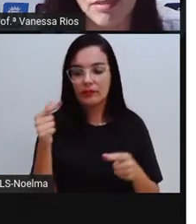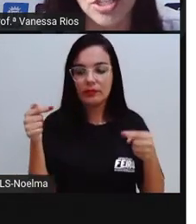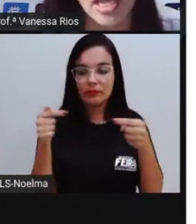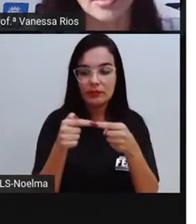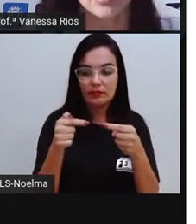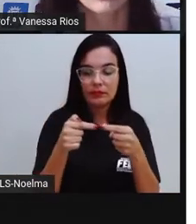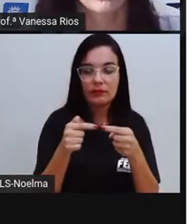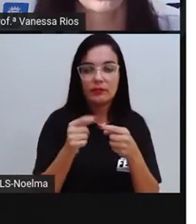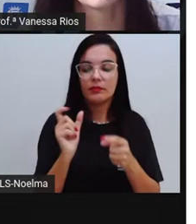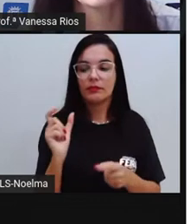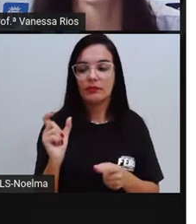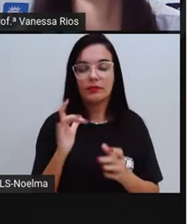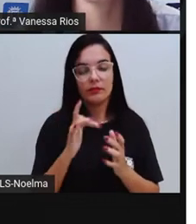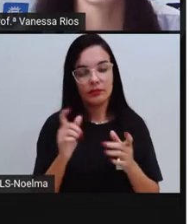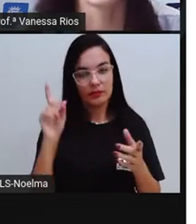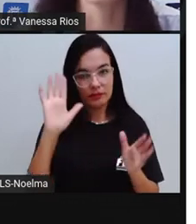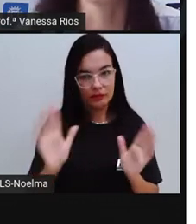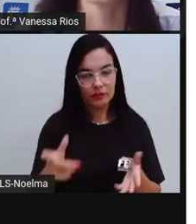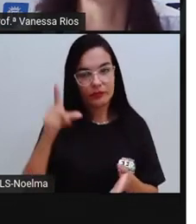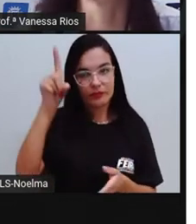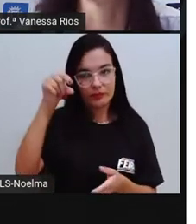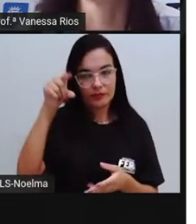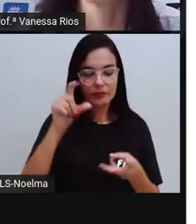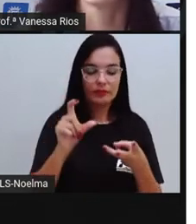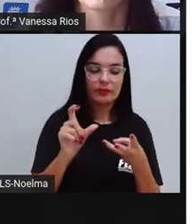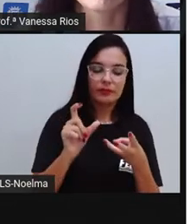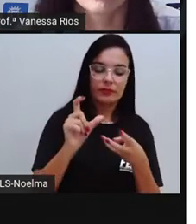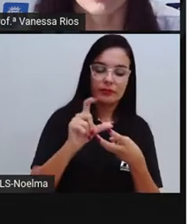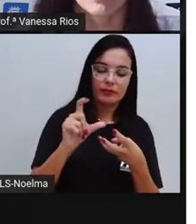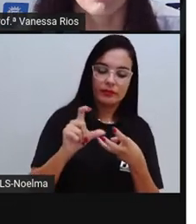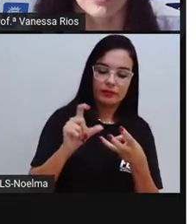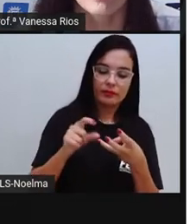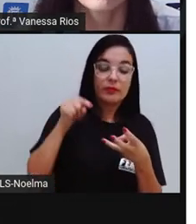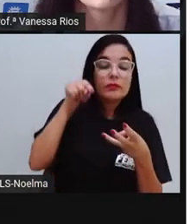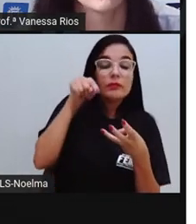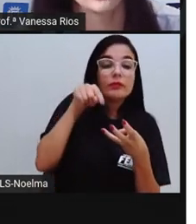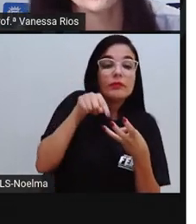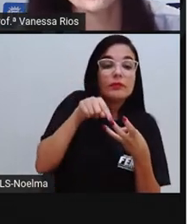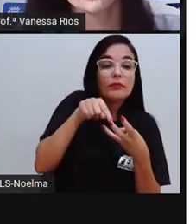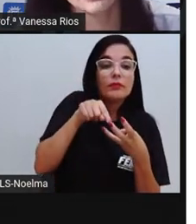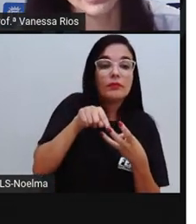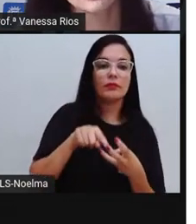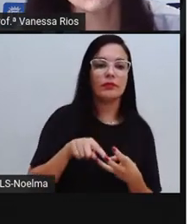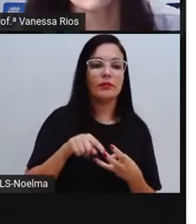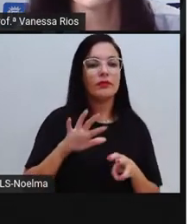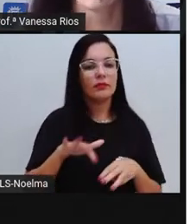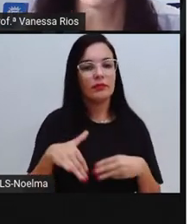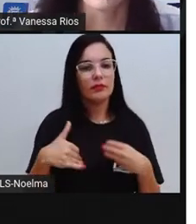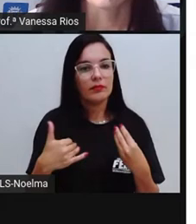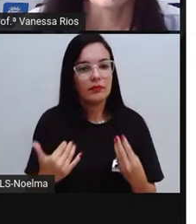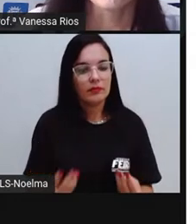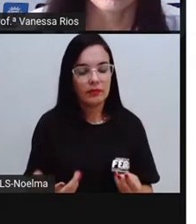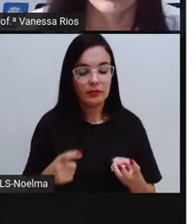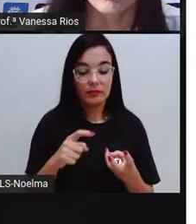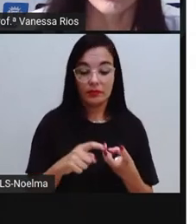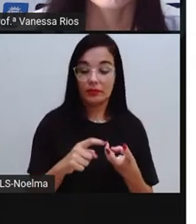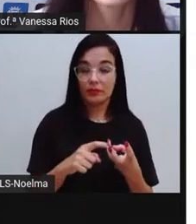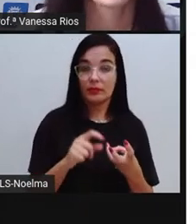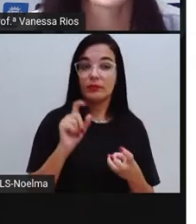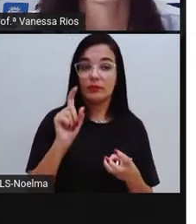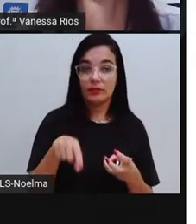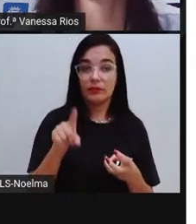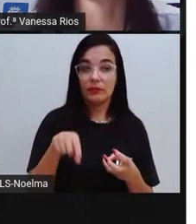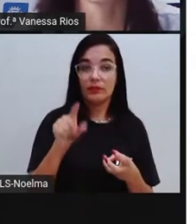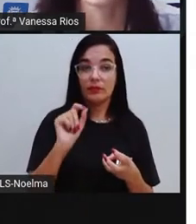quando a palavra está acentuada. É a penúltima sílaba. E aí nesse caso, como é a penúltima,